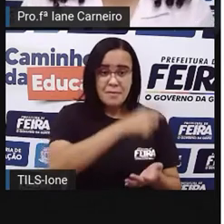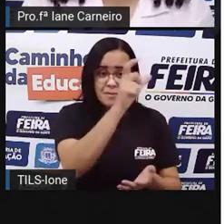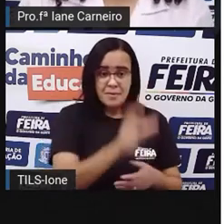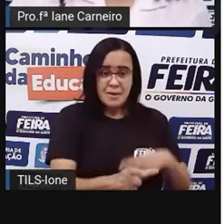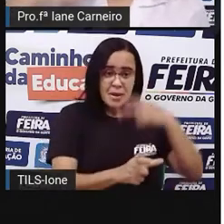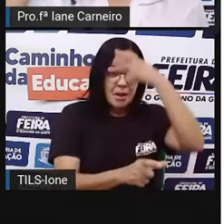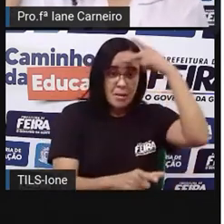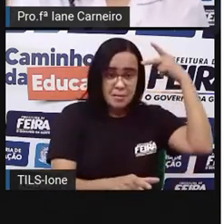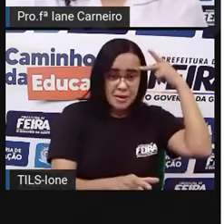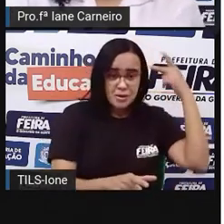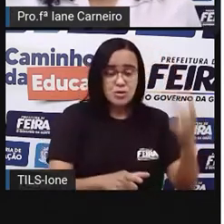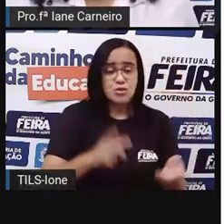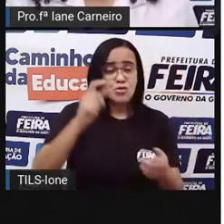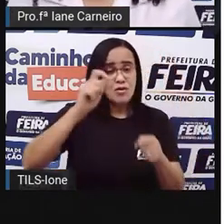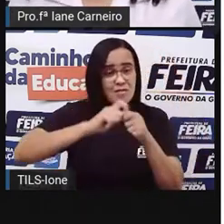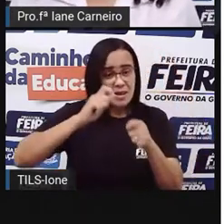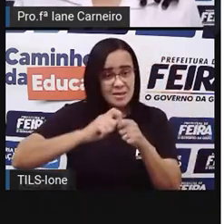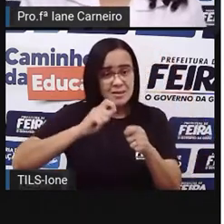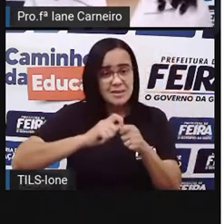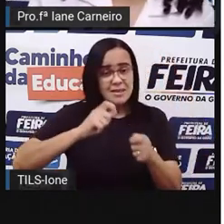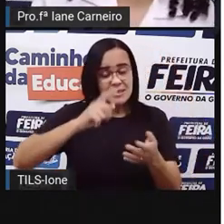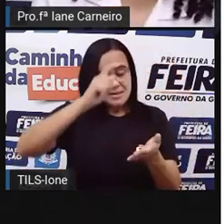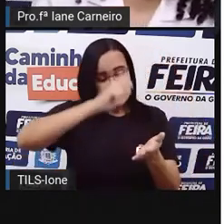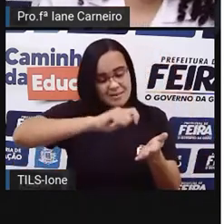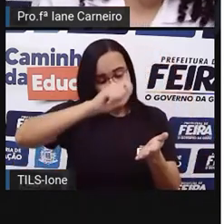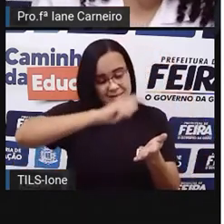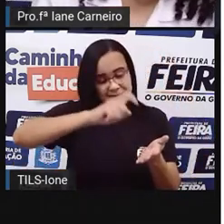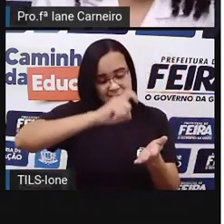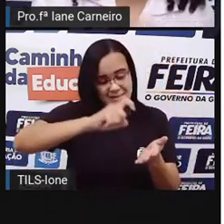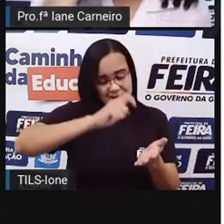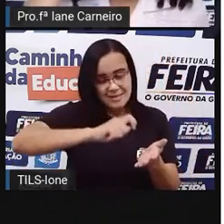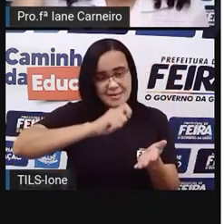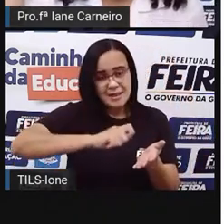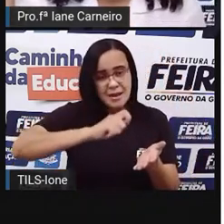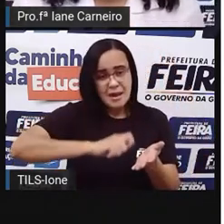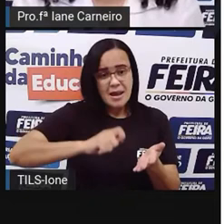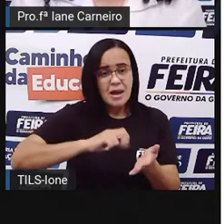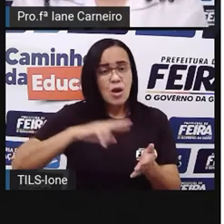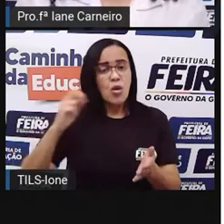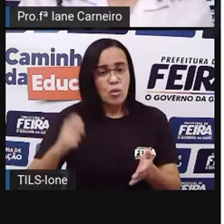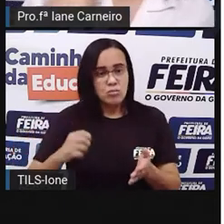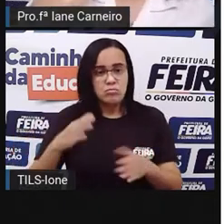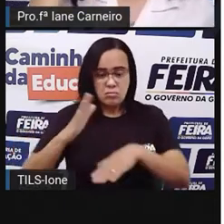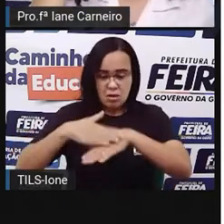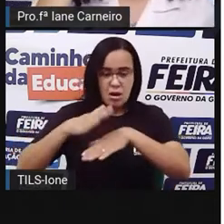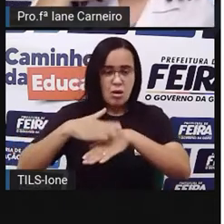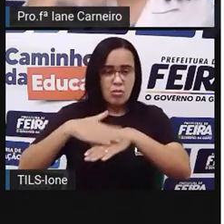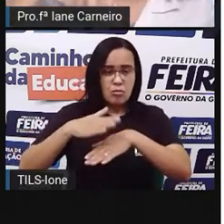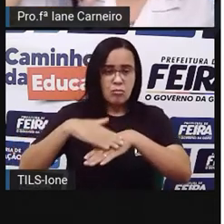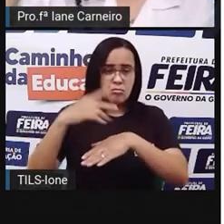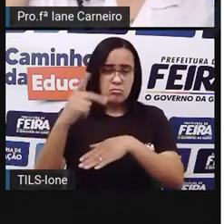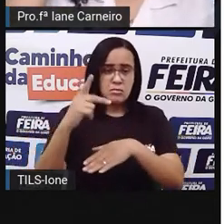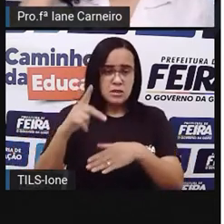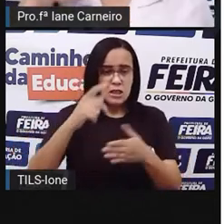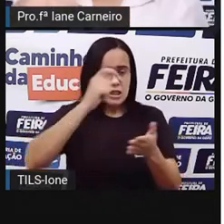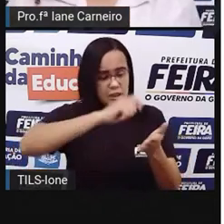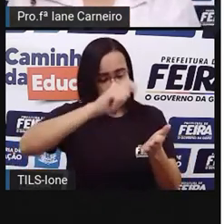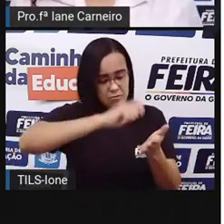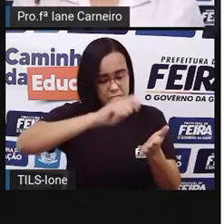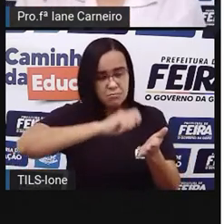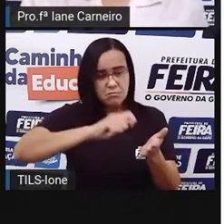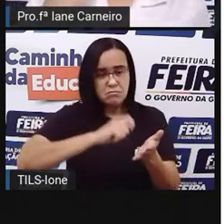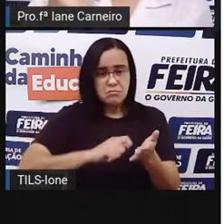responsável por escrever a mensagem do convite à mão, ó. E também colocar o nome, né? Do